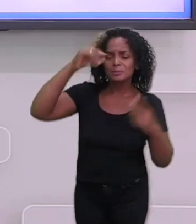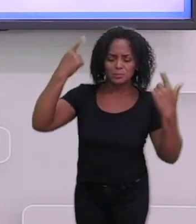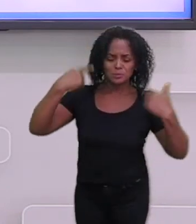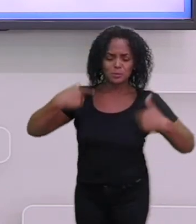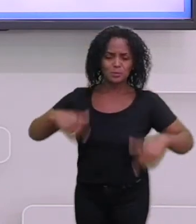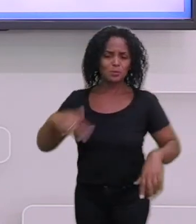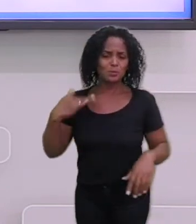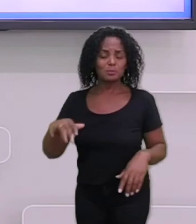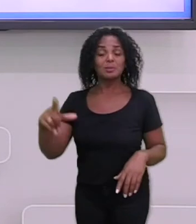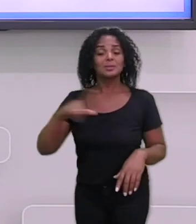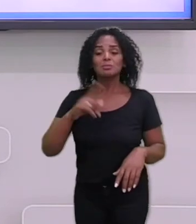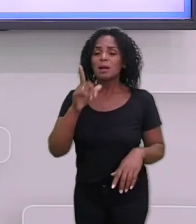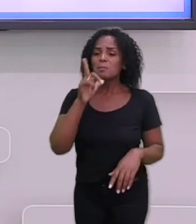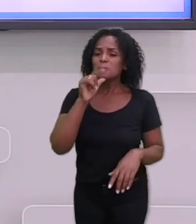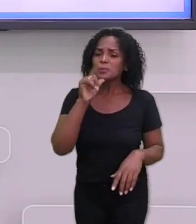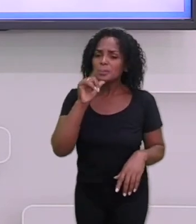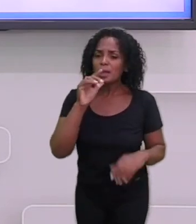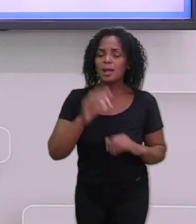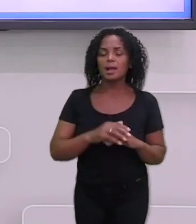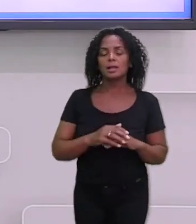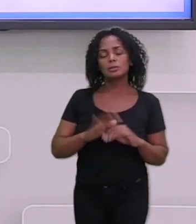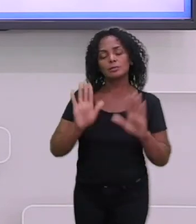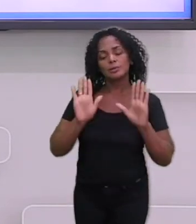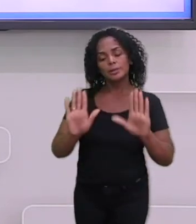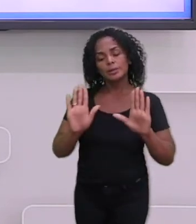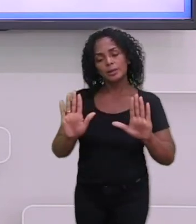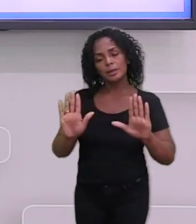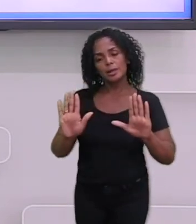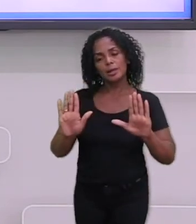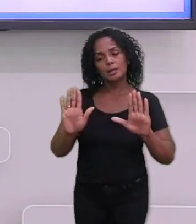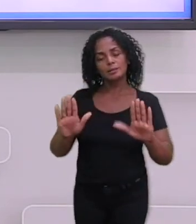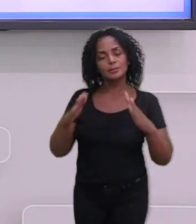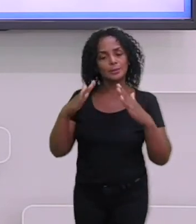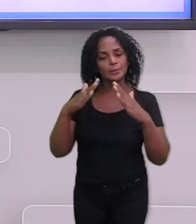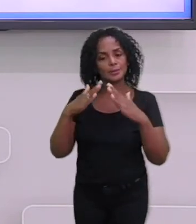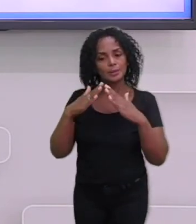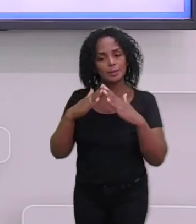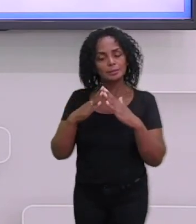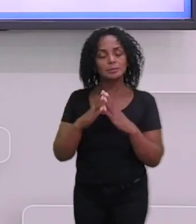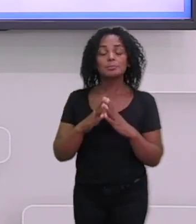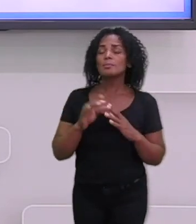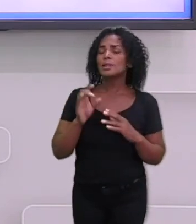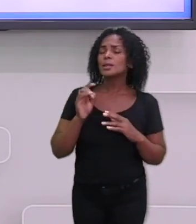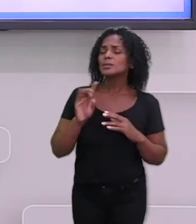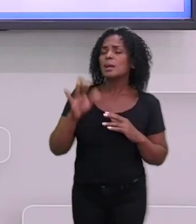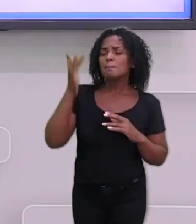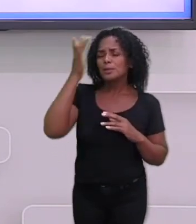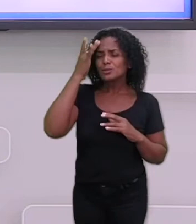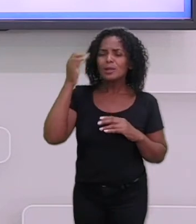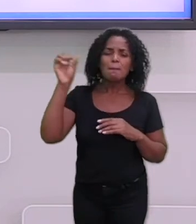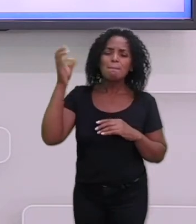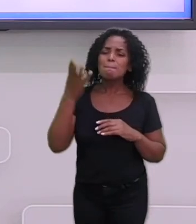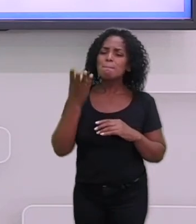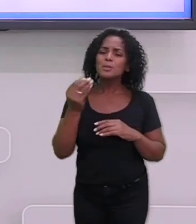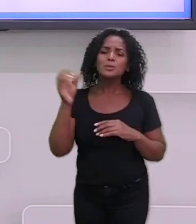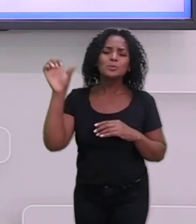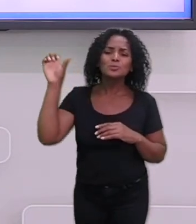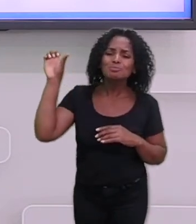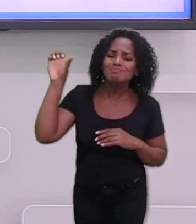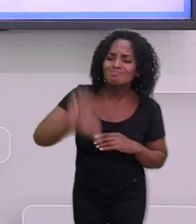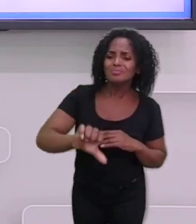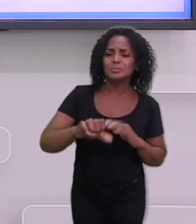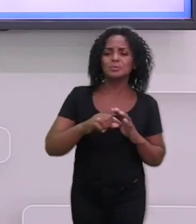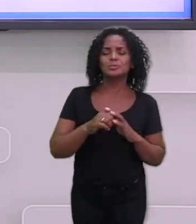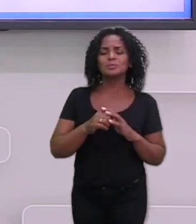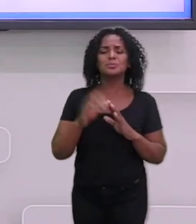repouso. Somente em casos graves é que a pessoa vai para o hospital e lá